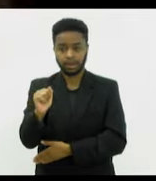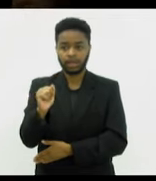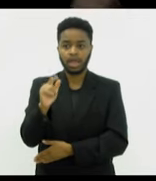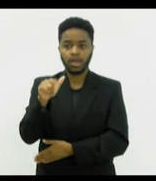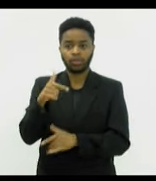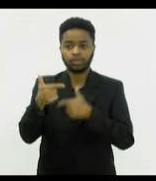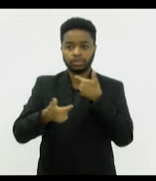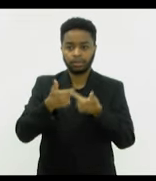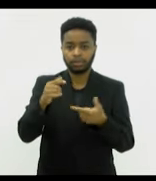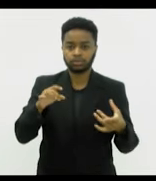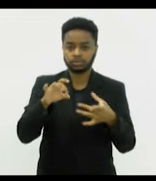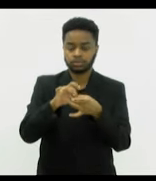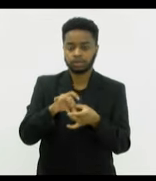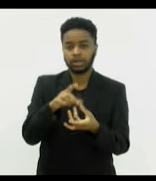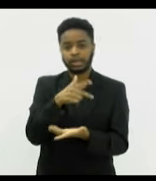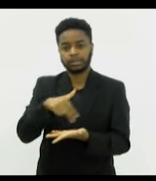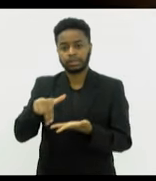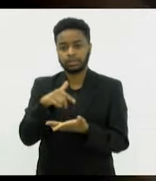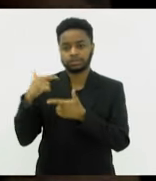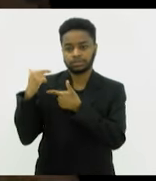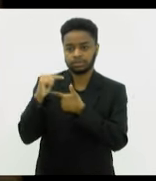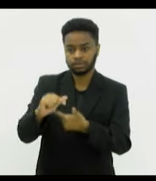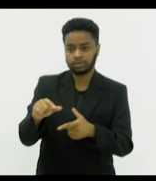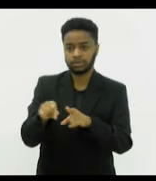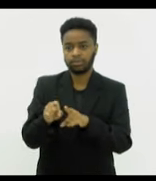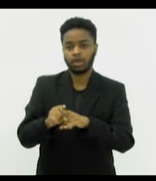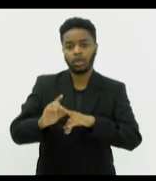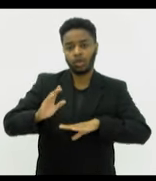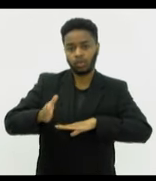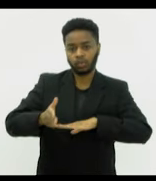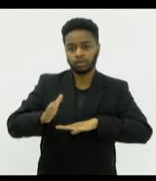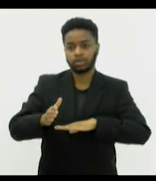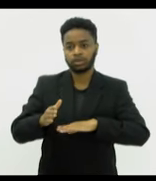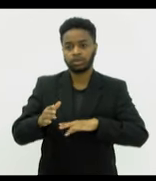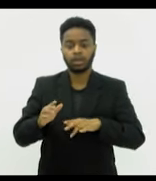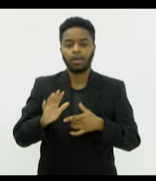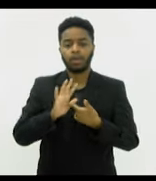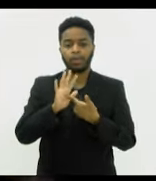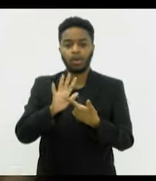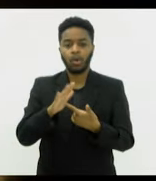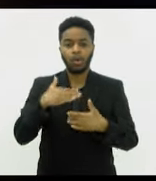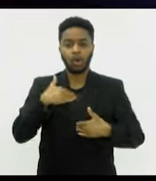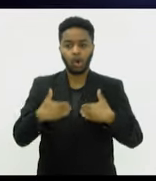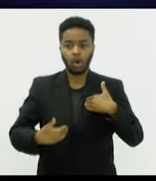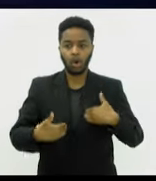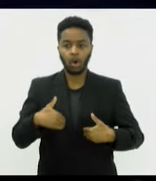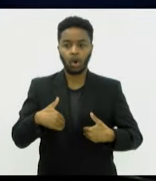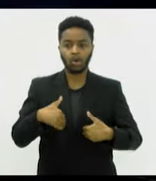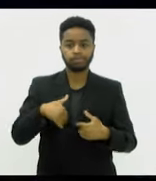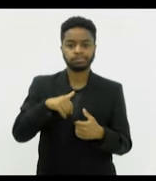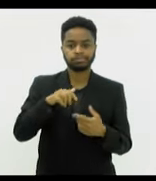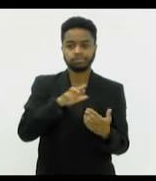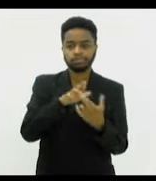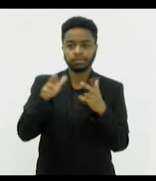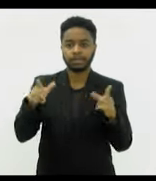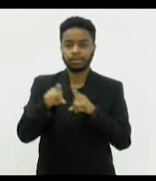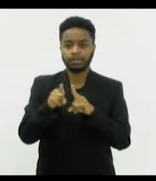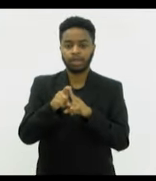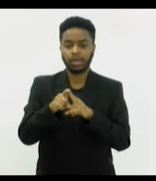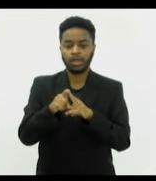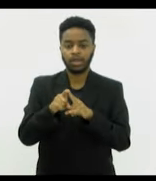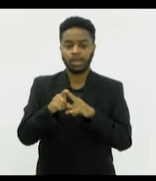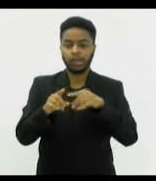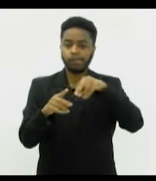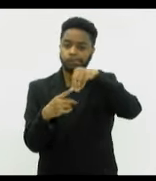trabalho que une técnicas de dança clássica e contemporânea, de contorção corporal e até de suspensão capilar. A intenção